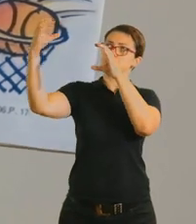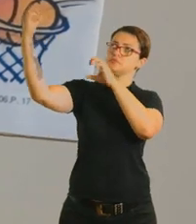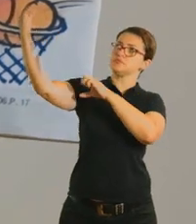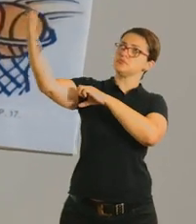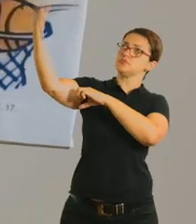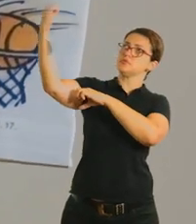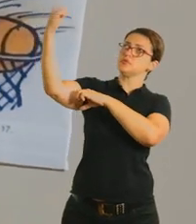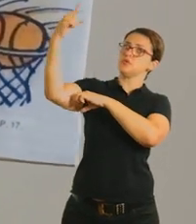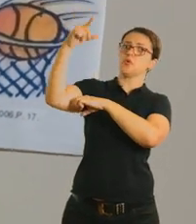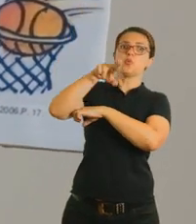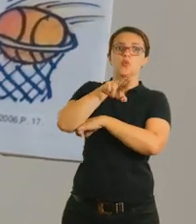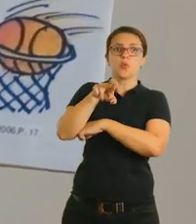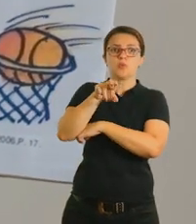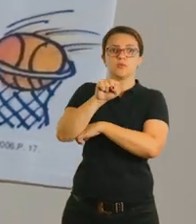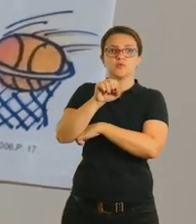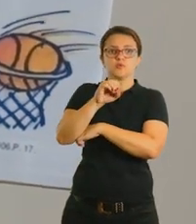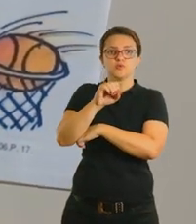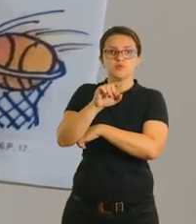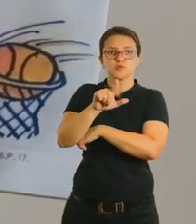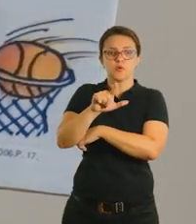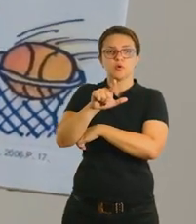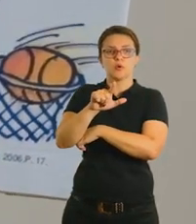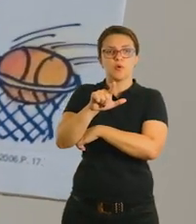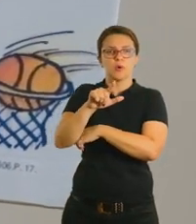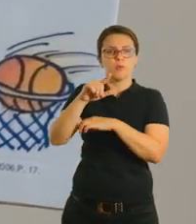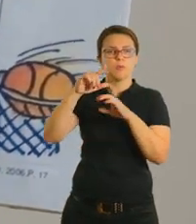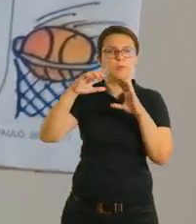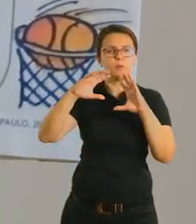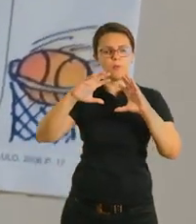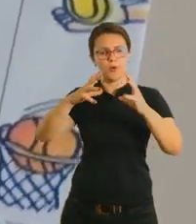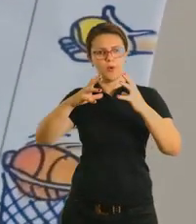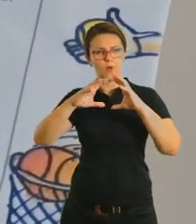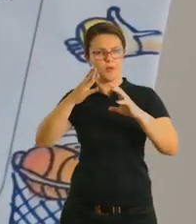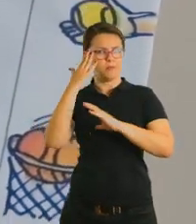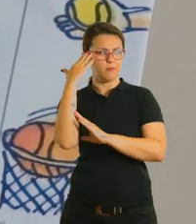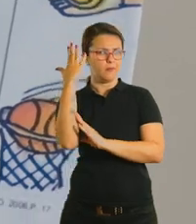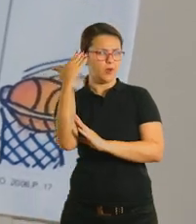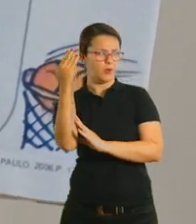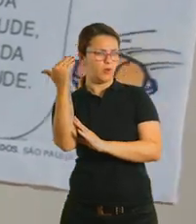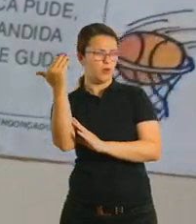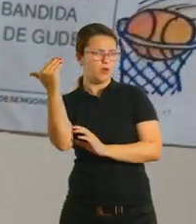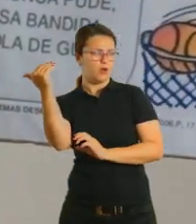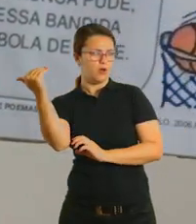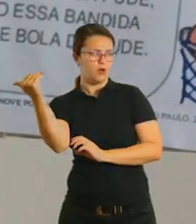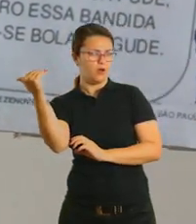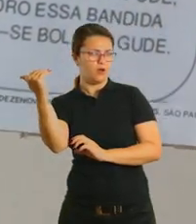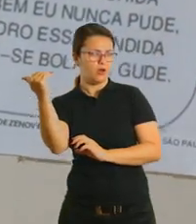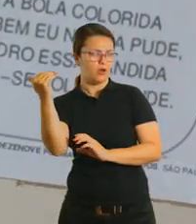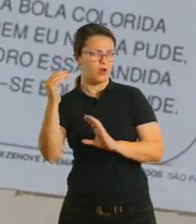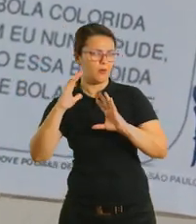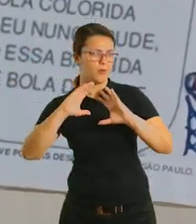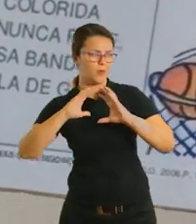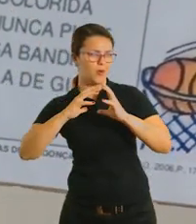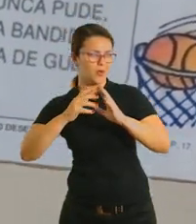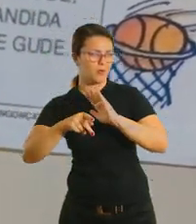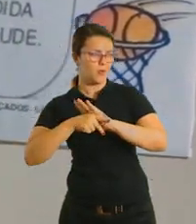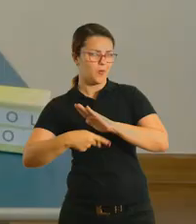chama sol. A bola mais conhecida é a bola de futebol.